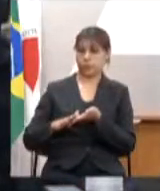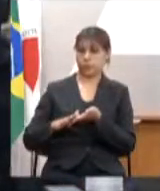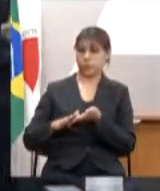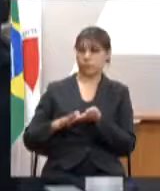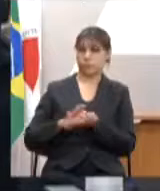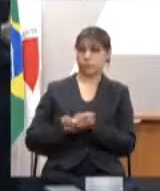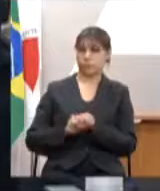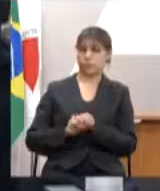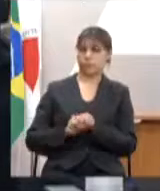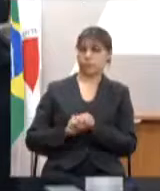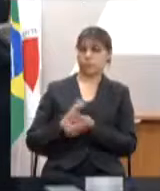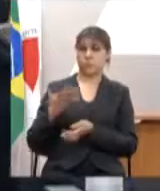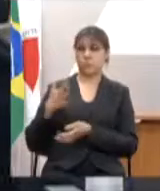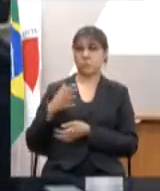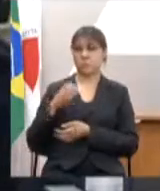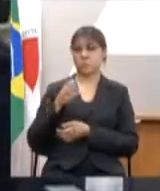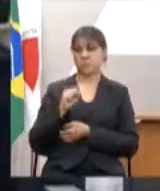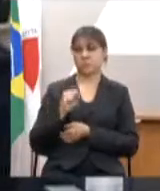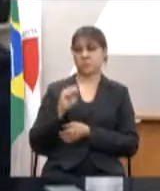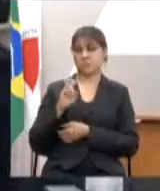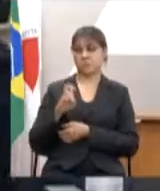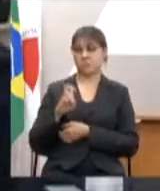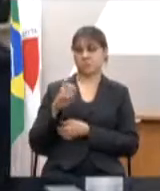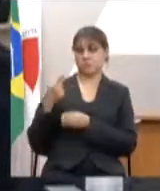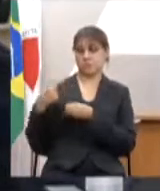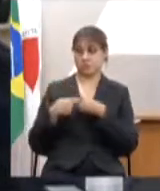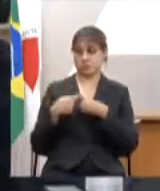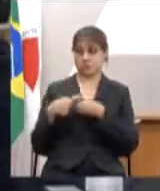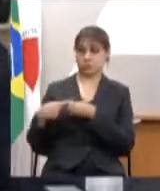algo em torno de 85 municípios.